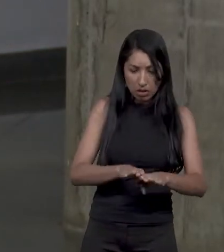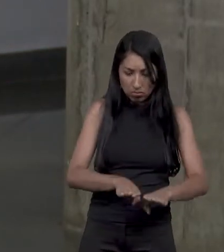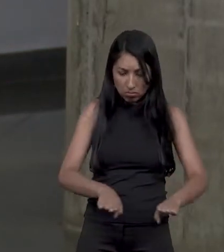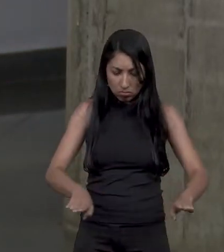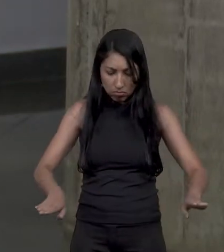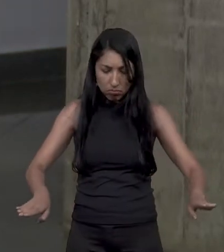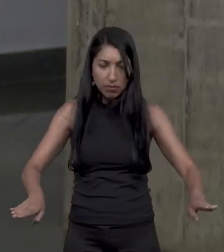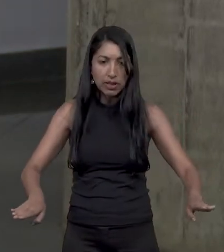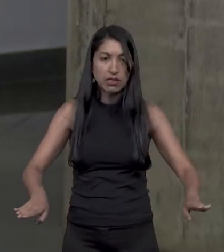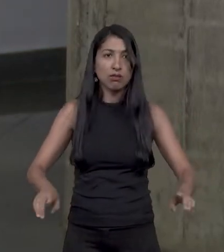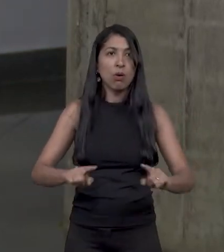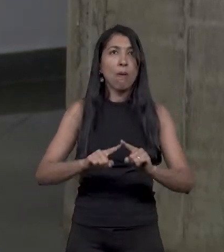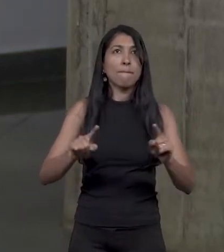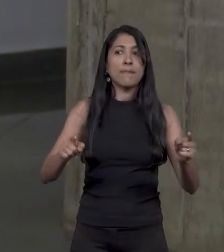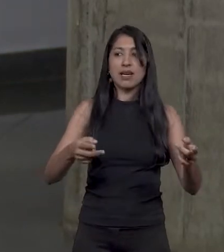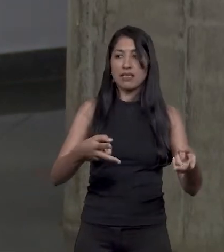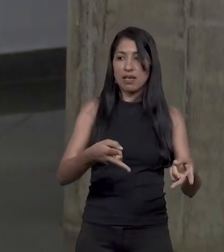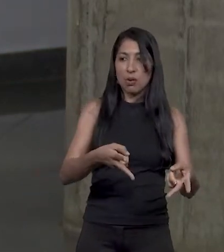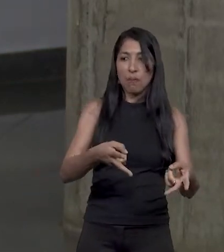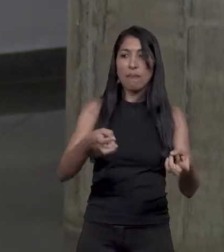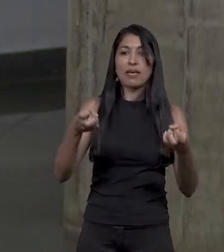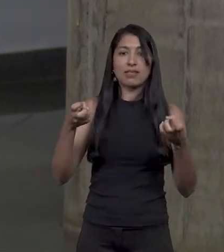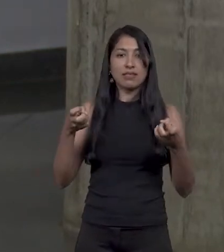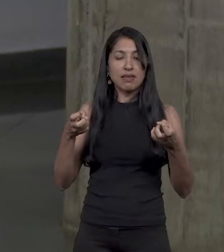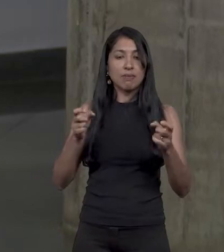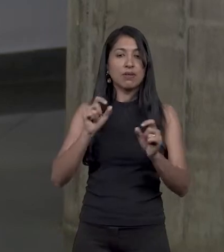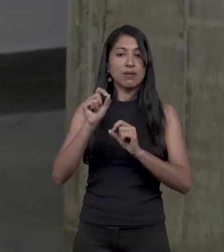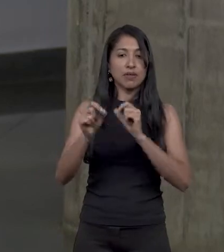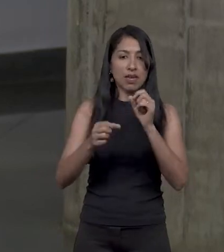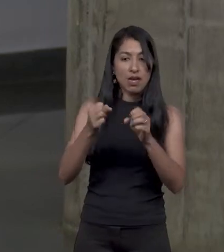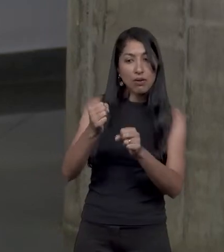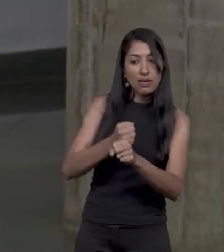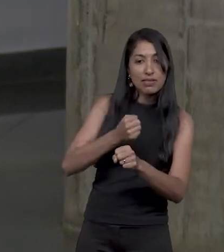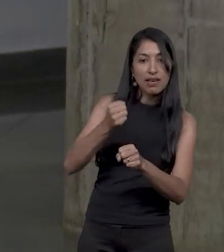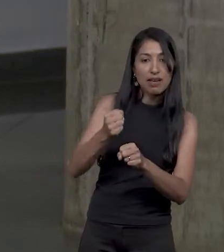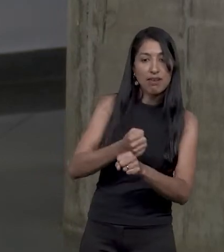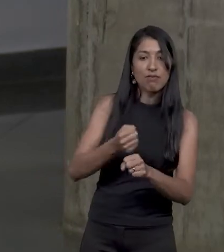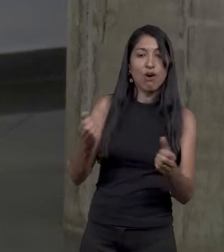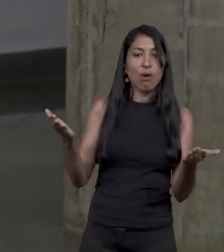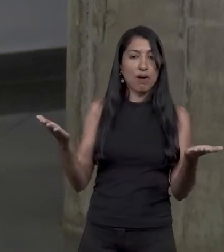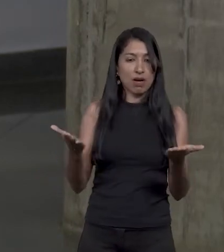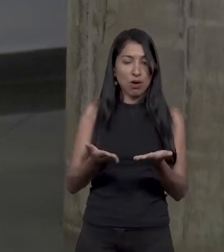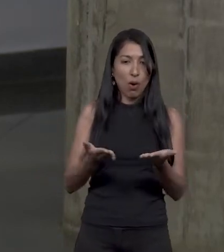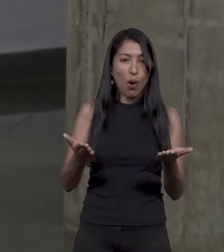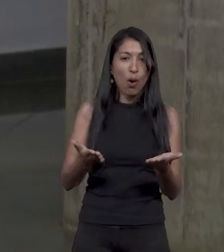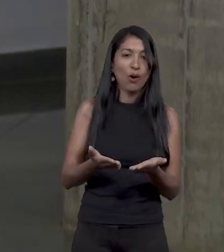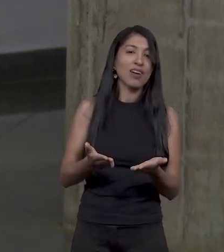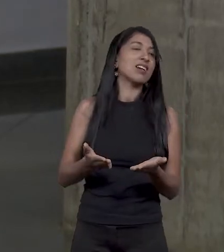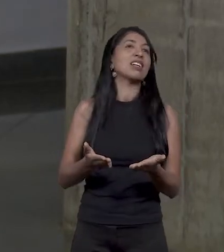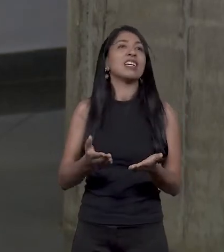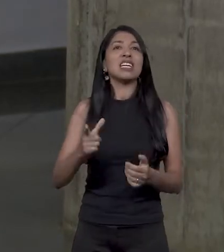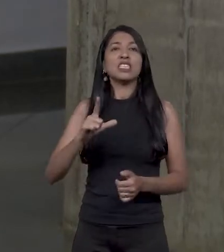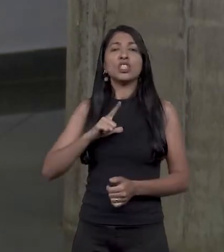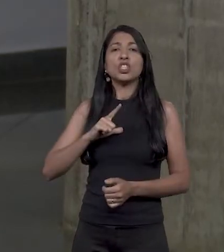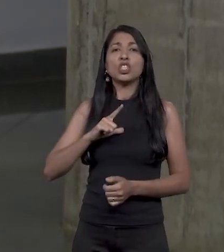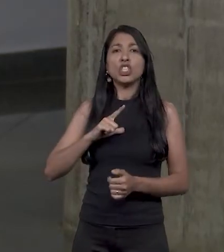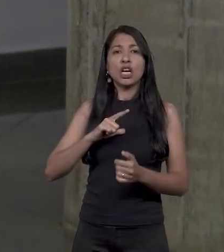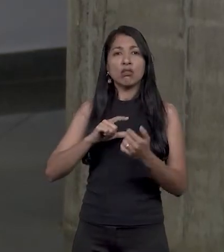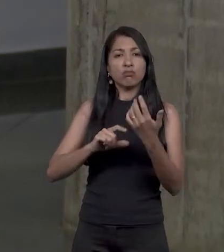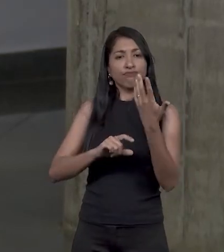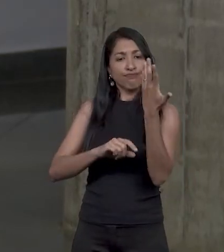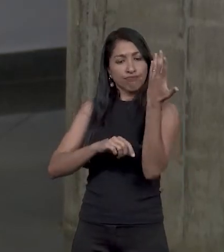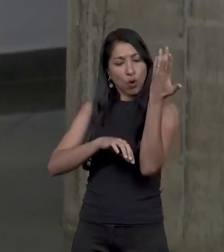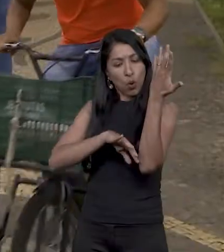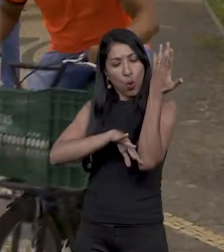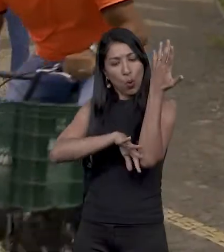eu notei que com essa mudança, essa reforma que teve, até um toco que era bem de frente da entrada